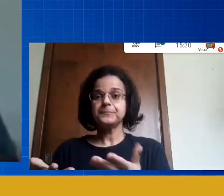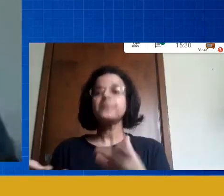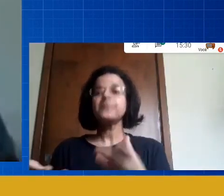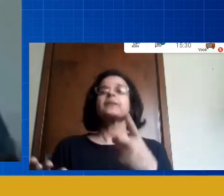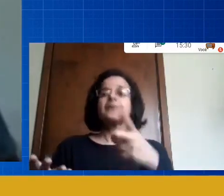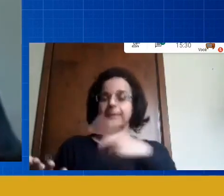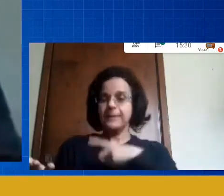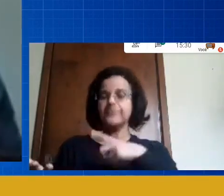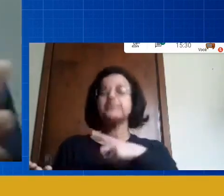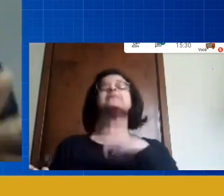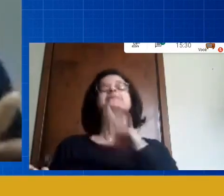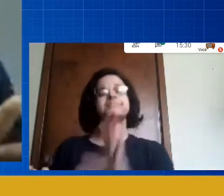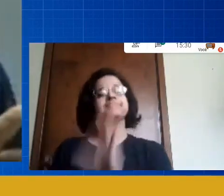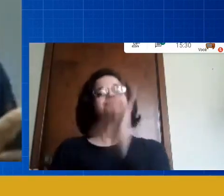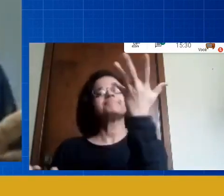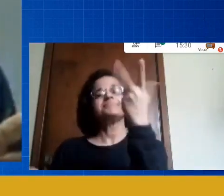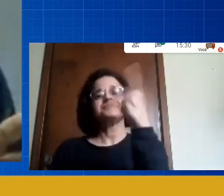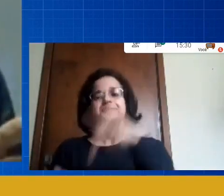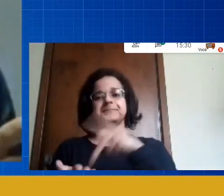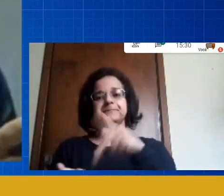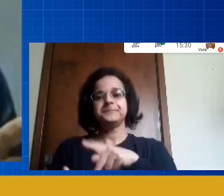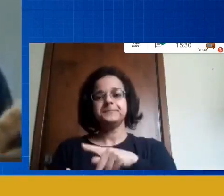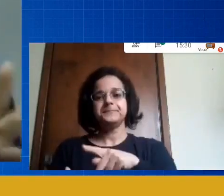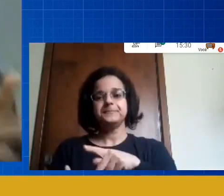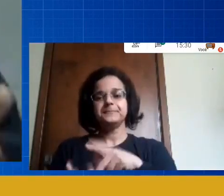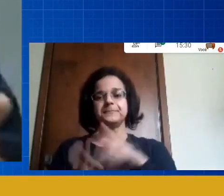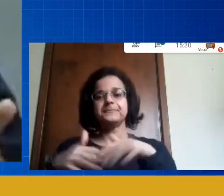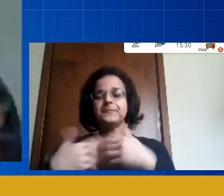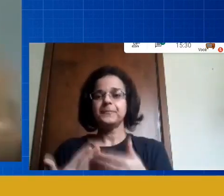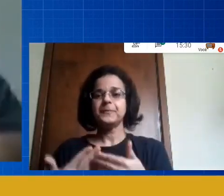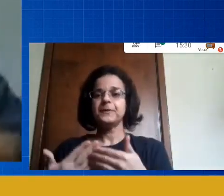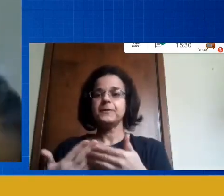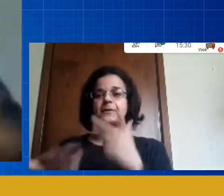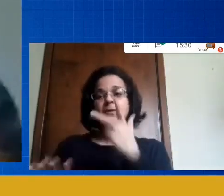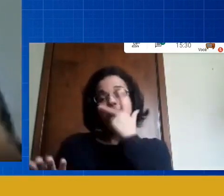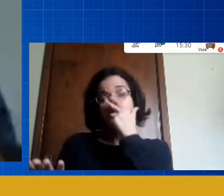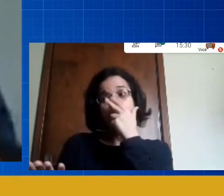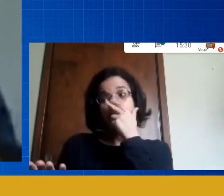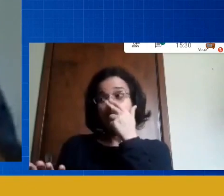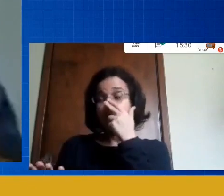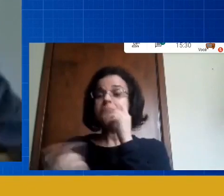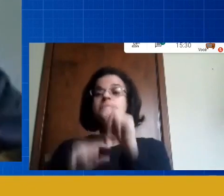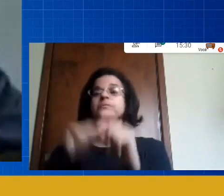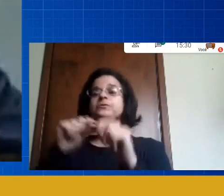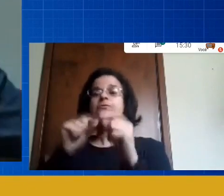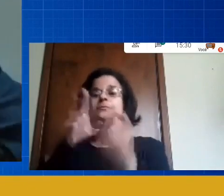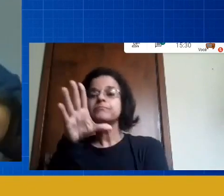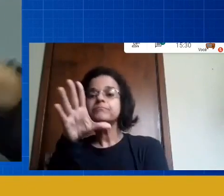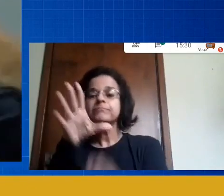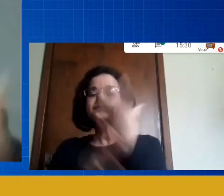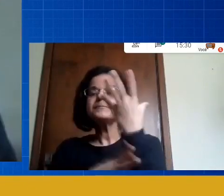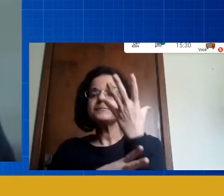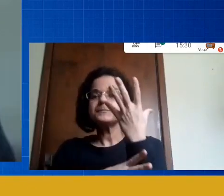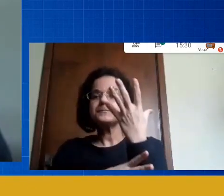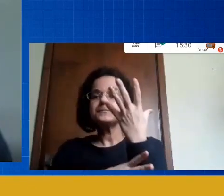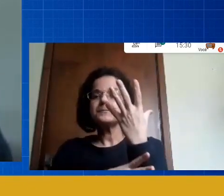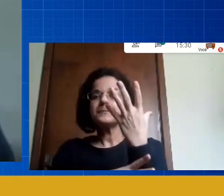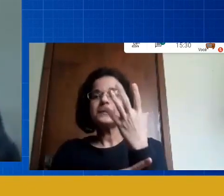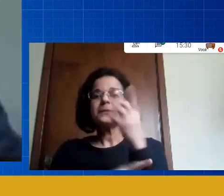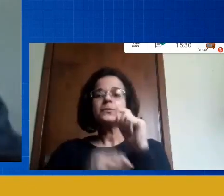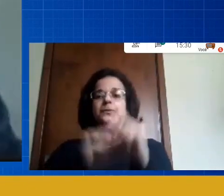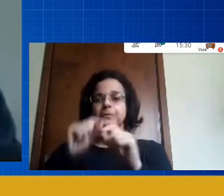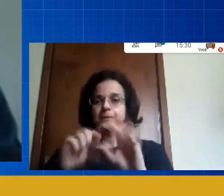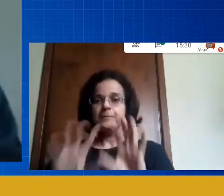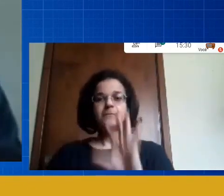acontecendo e eu acho que exatamente essa criação essa mágica